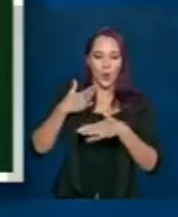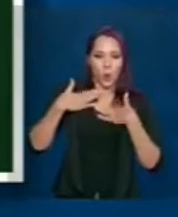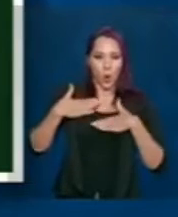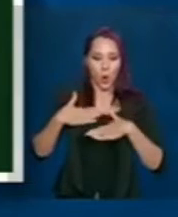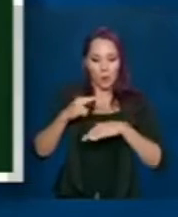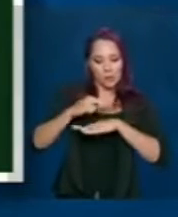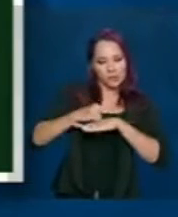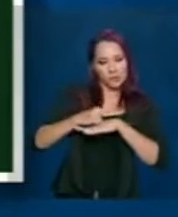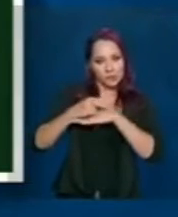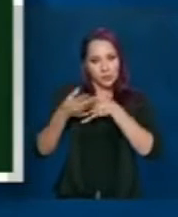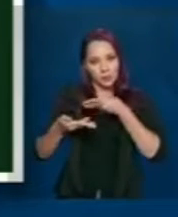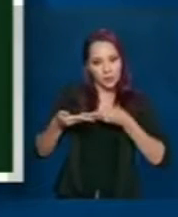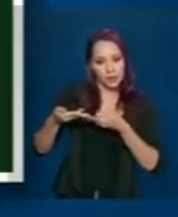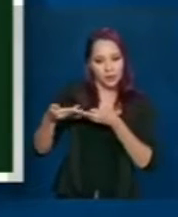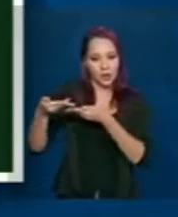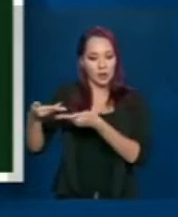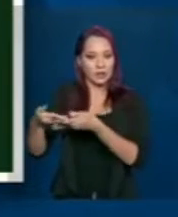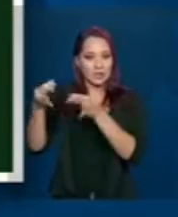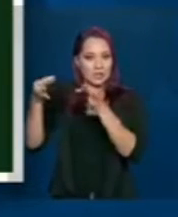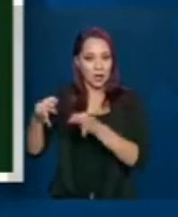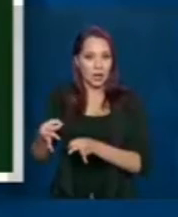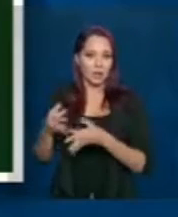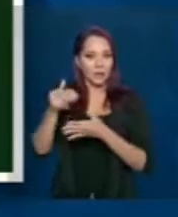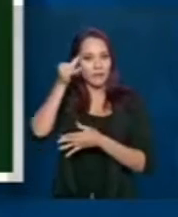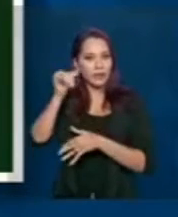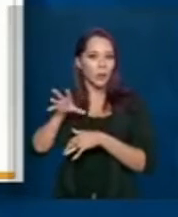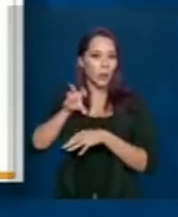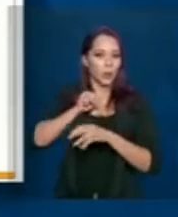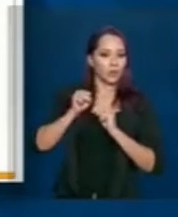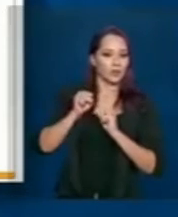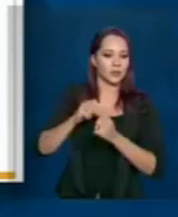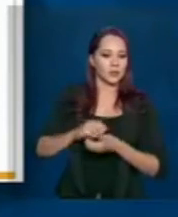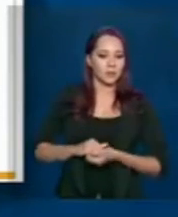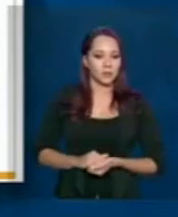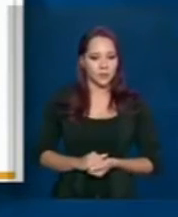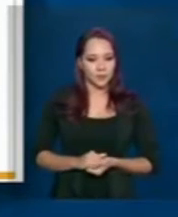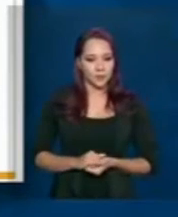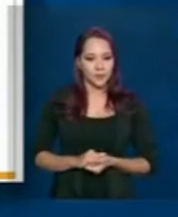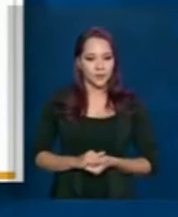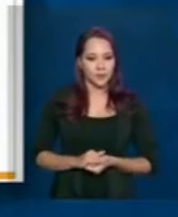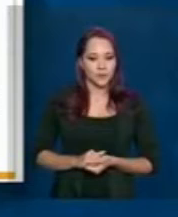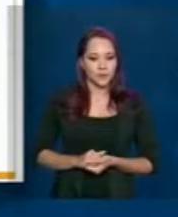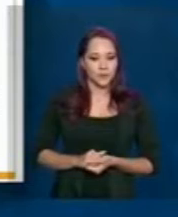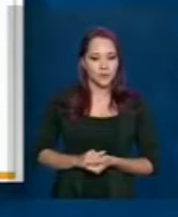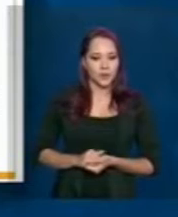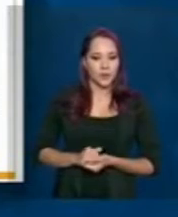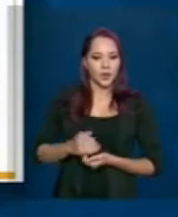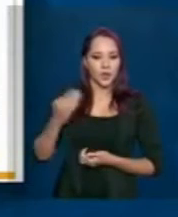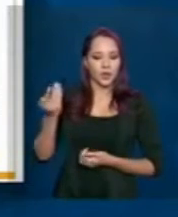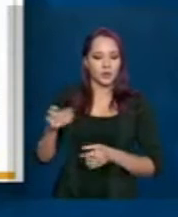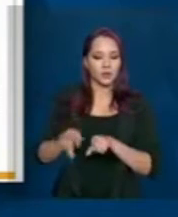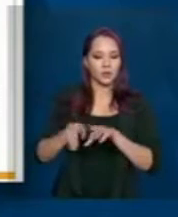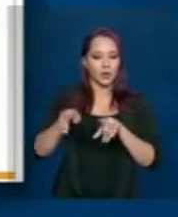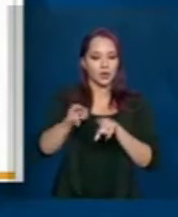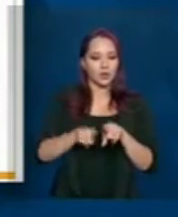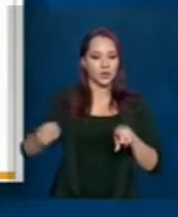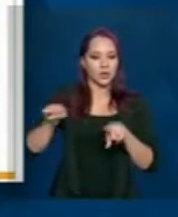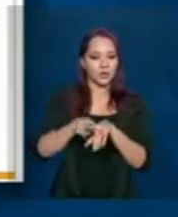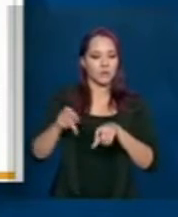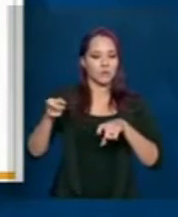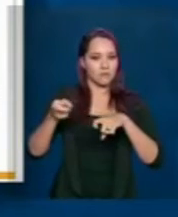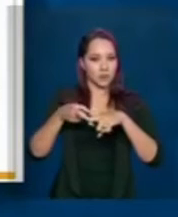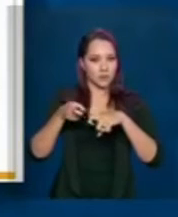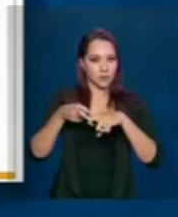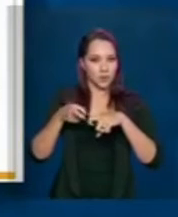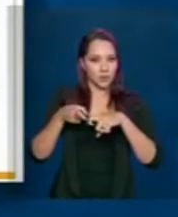adequado desses corpos. Próximo. A questão de uma atualização para os médicos,